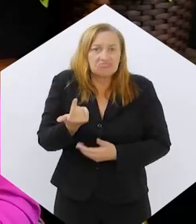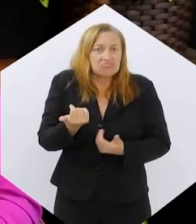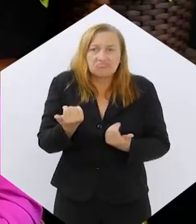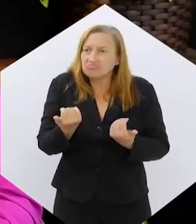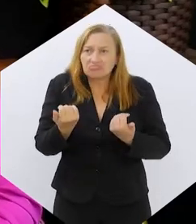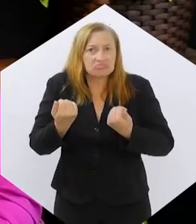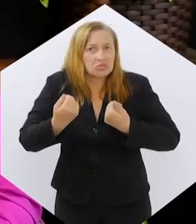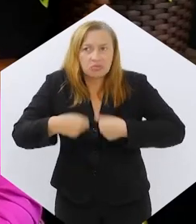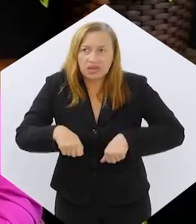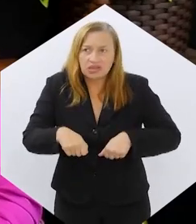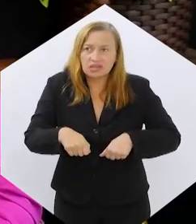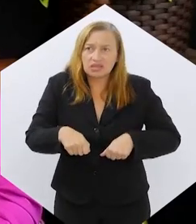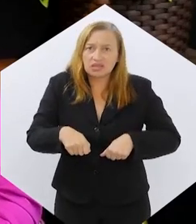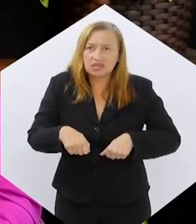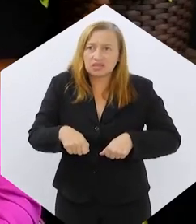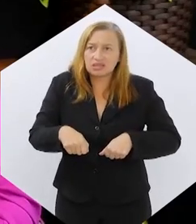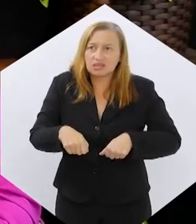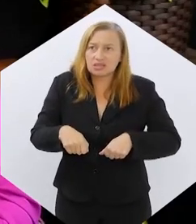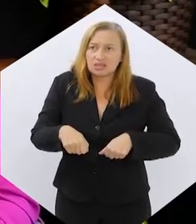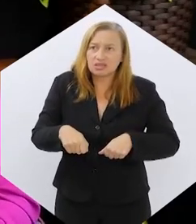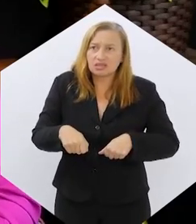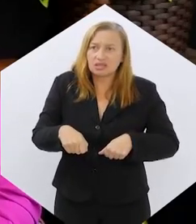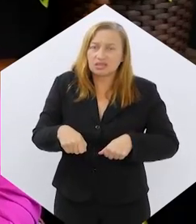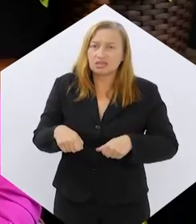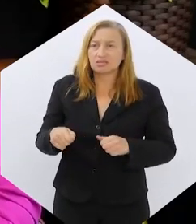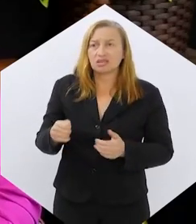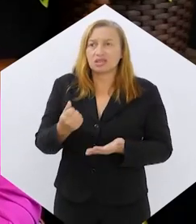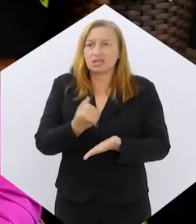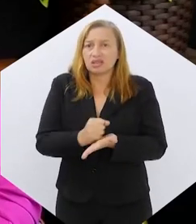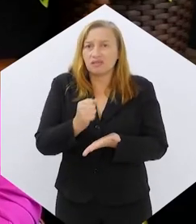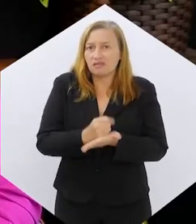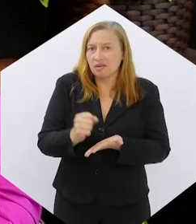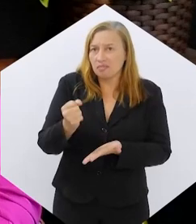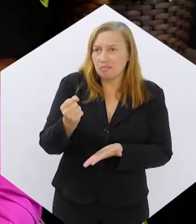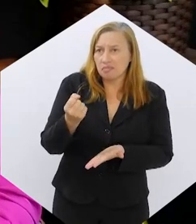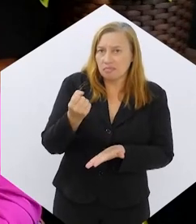receita aí nas farmácias, né. Alguns países